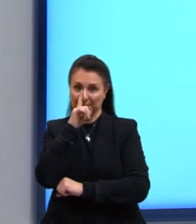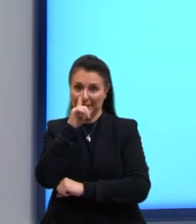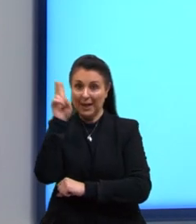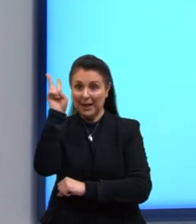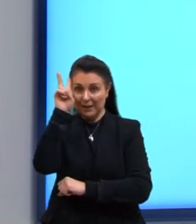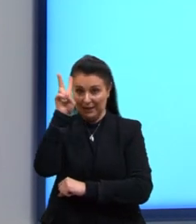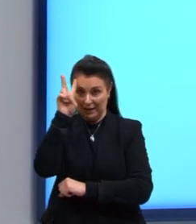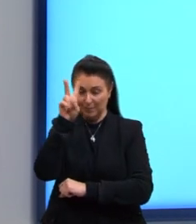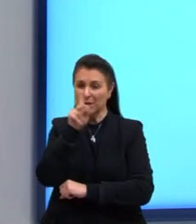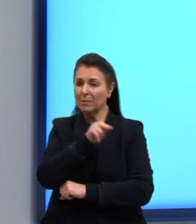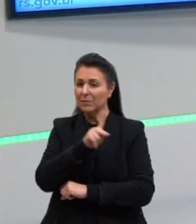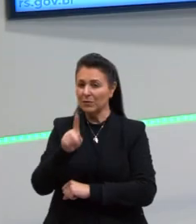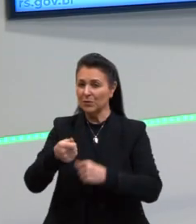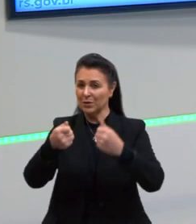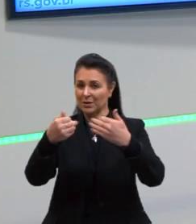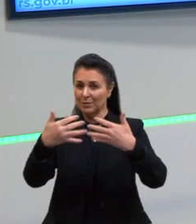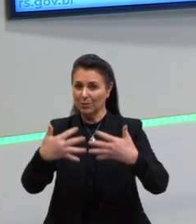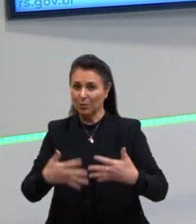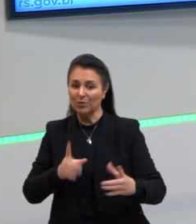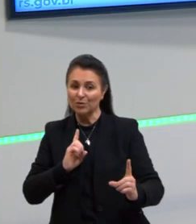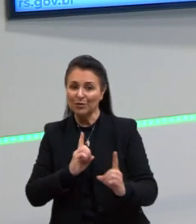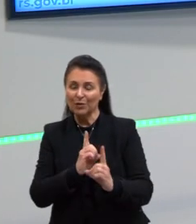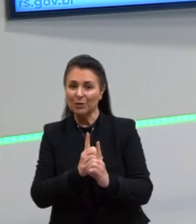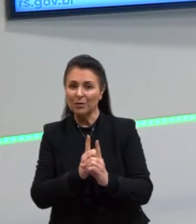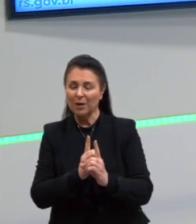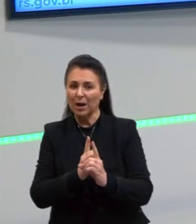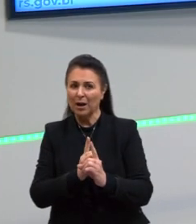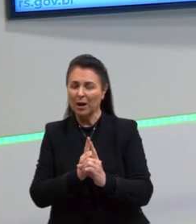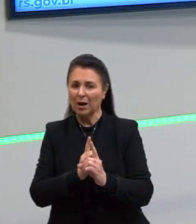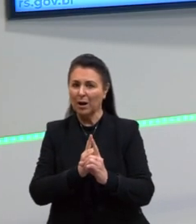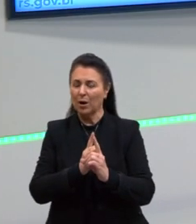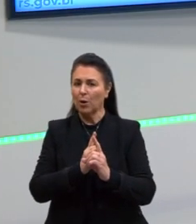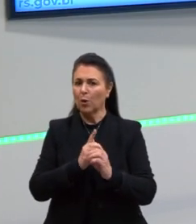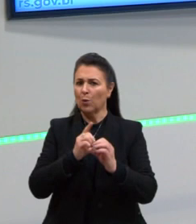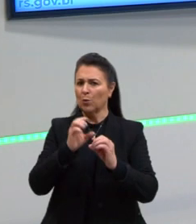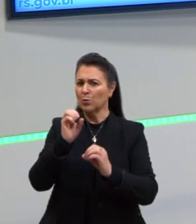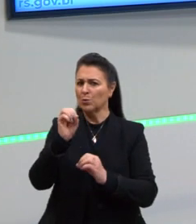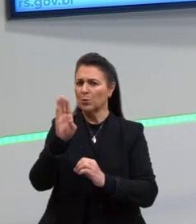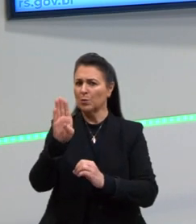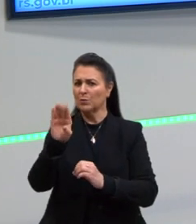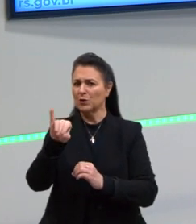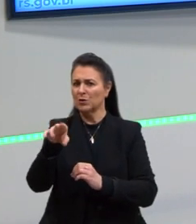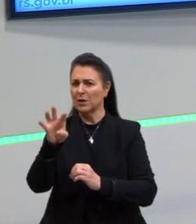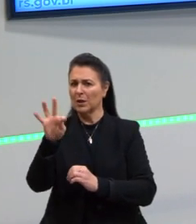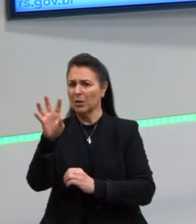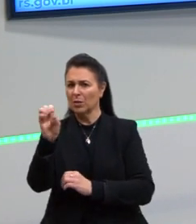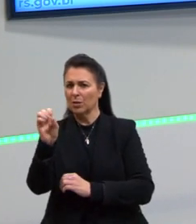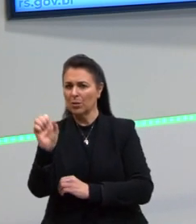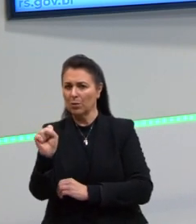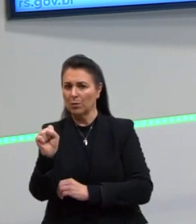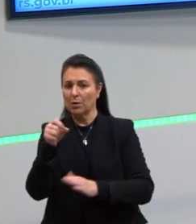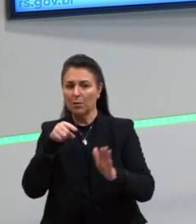eu disse anteriormente que a gente vai achar os objetos perguntando para o verbo? E a gente vai ter certeza da